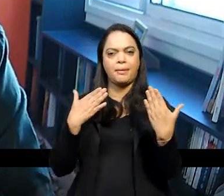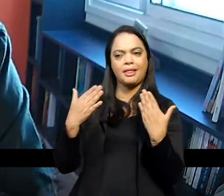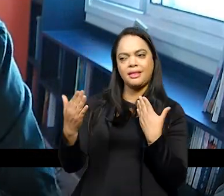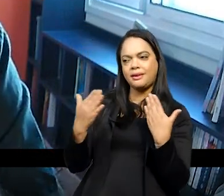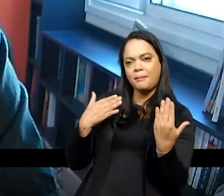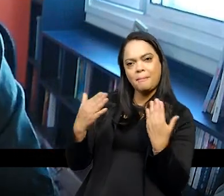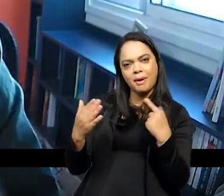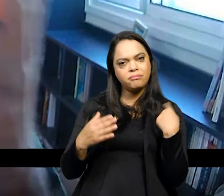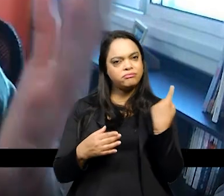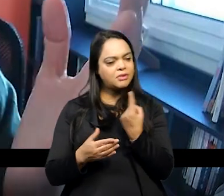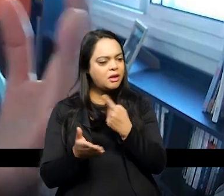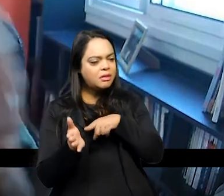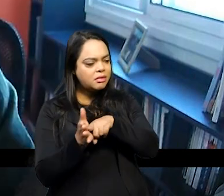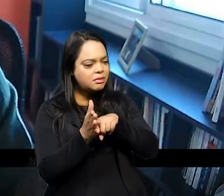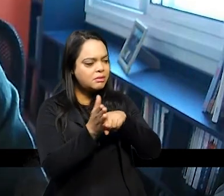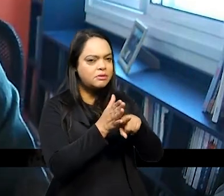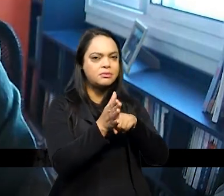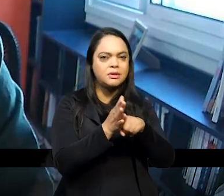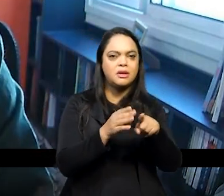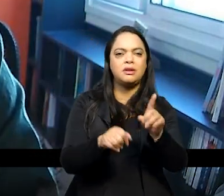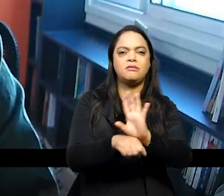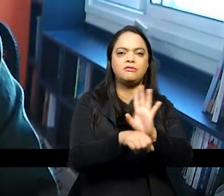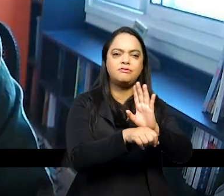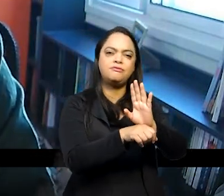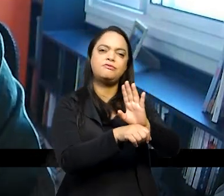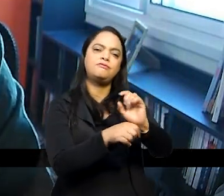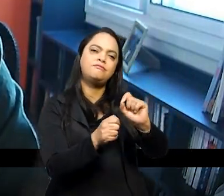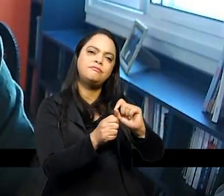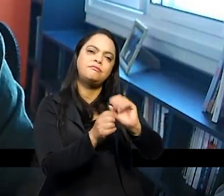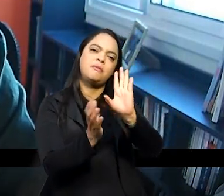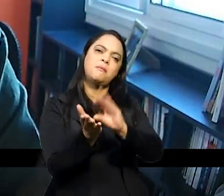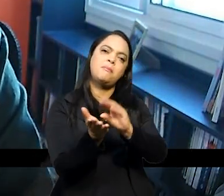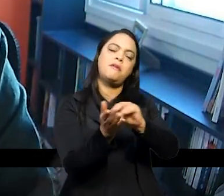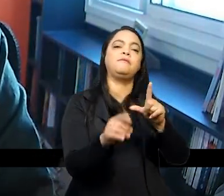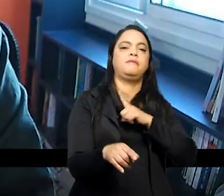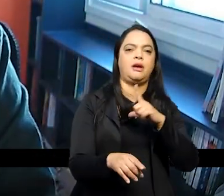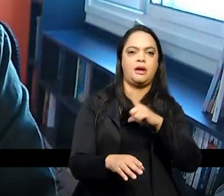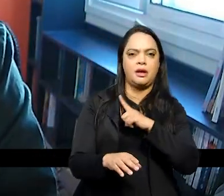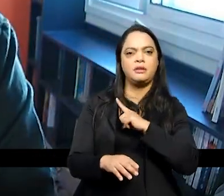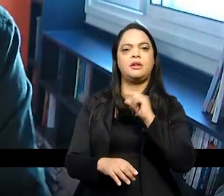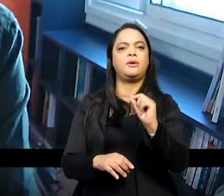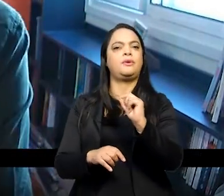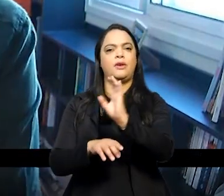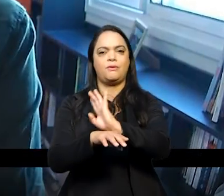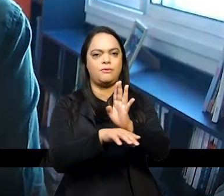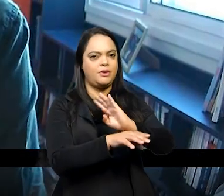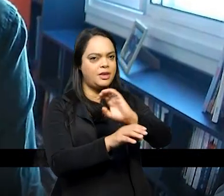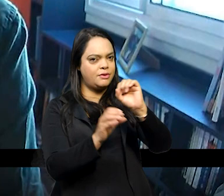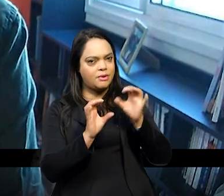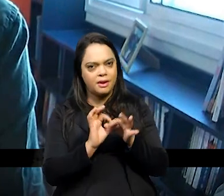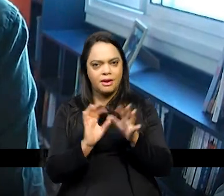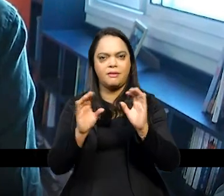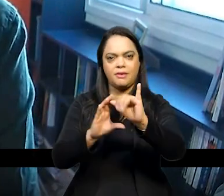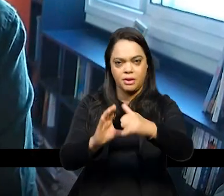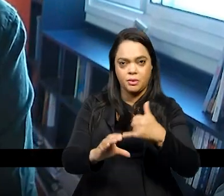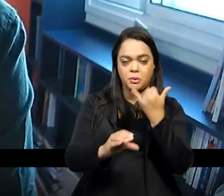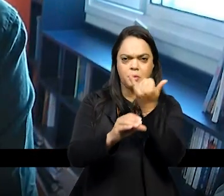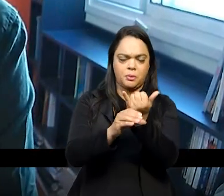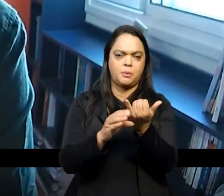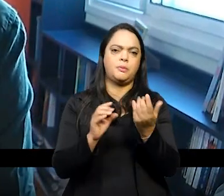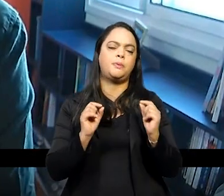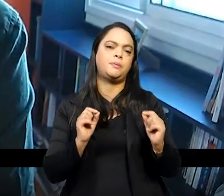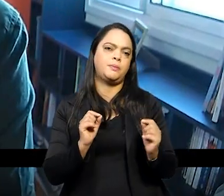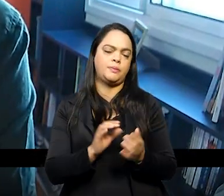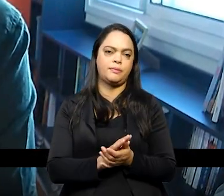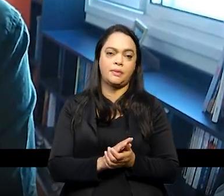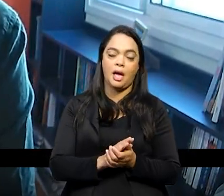que estão nos escutando na gravação no vídeo disponibilizado no canal qual que a dificuldade de